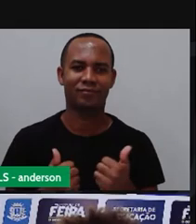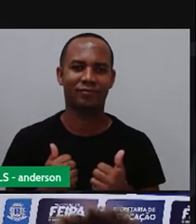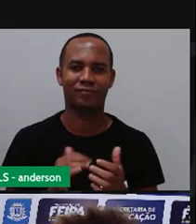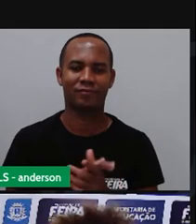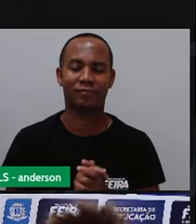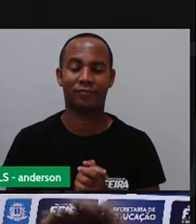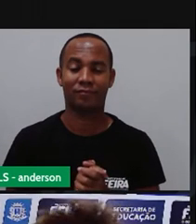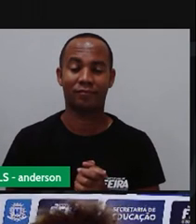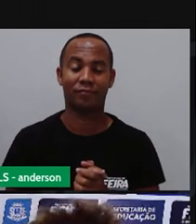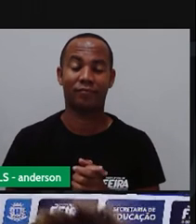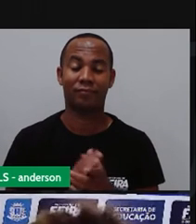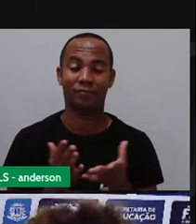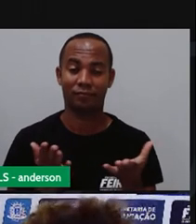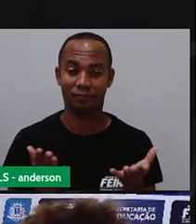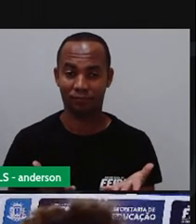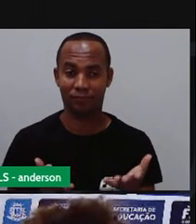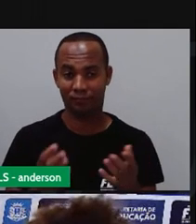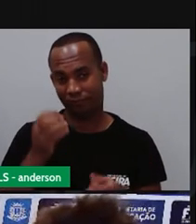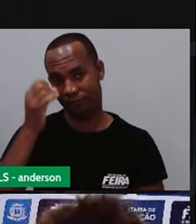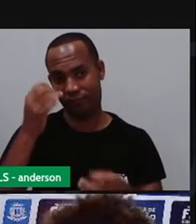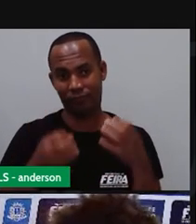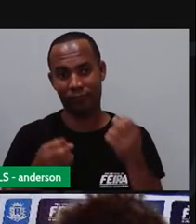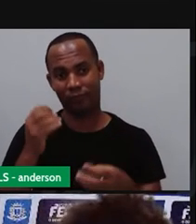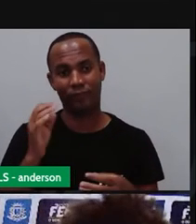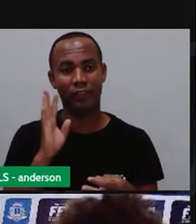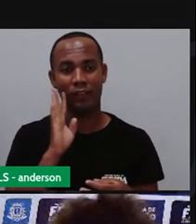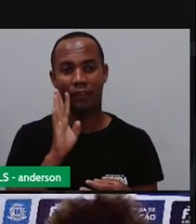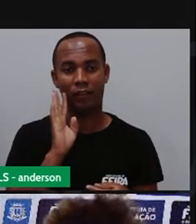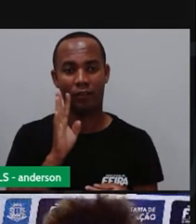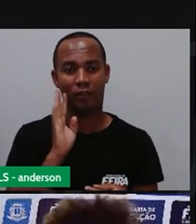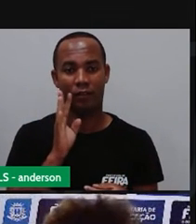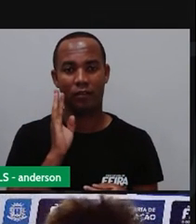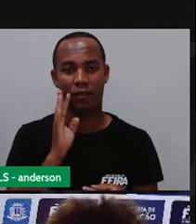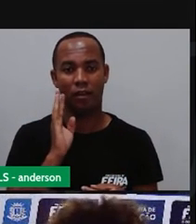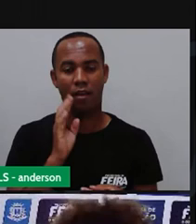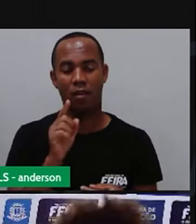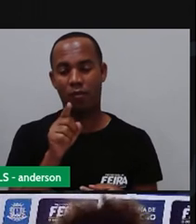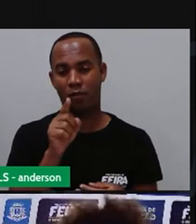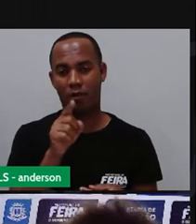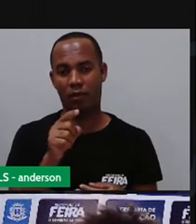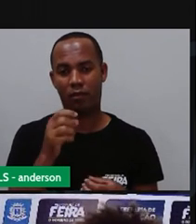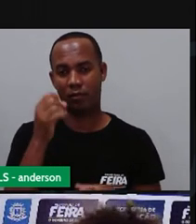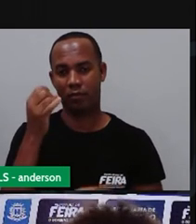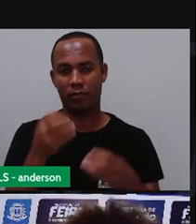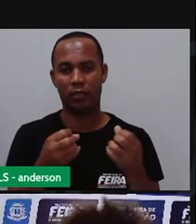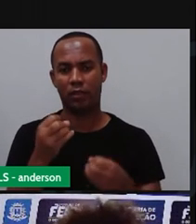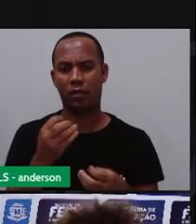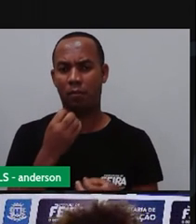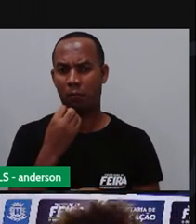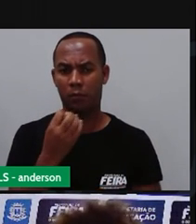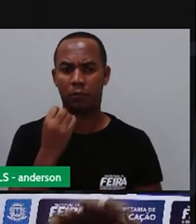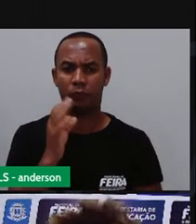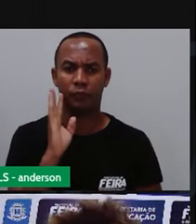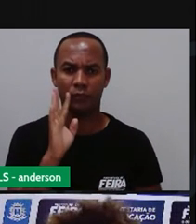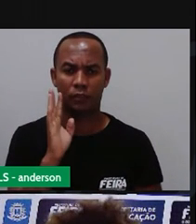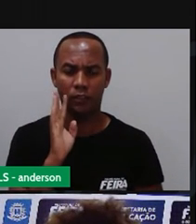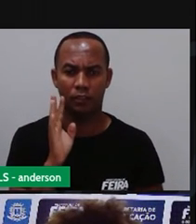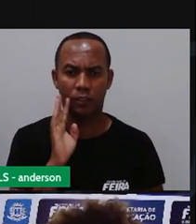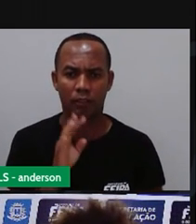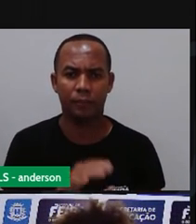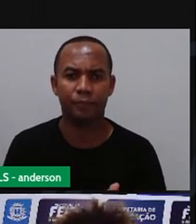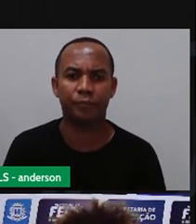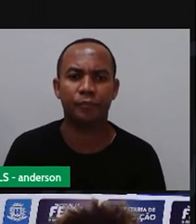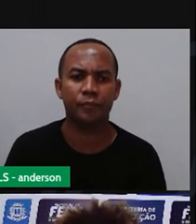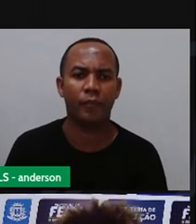Pois é, né? Quanta explicação legal aí da Vila Educativa para vocês Quem quiser mais vídeos pode inclusive ir lá no canal